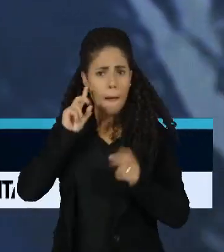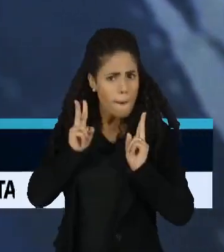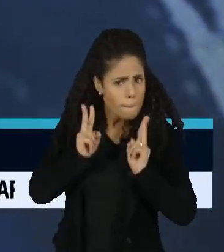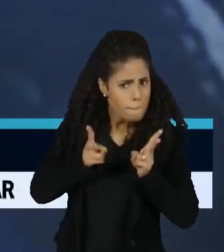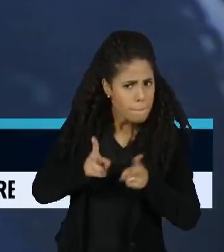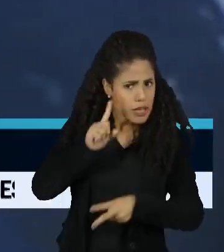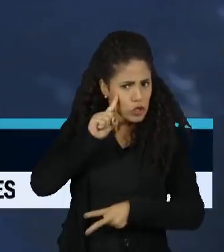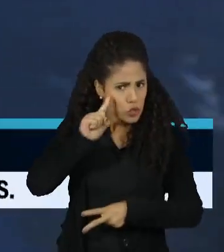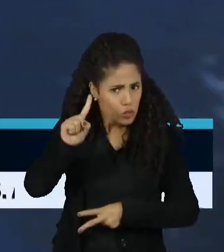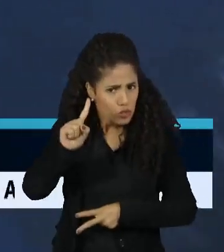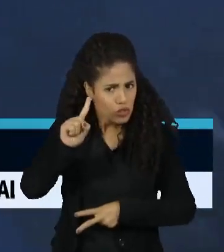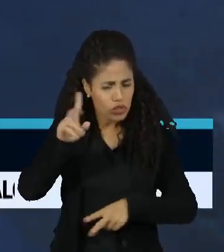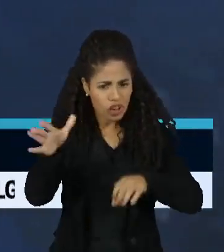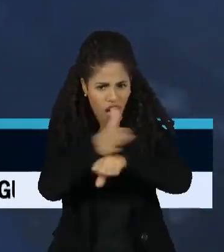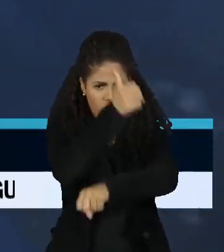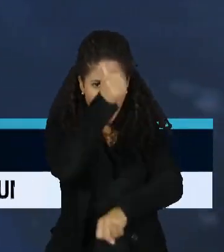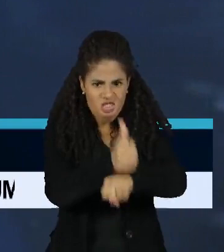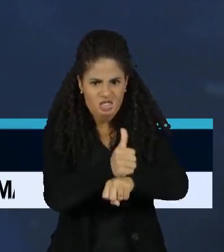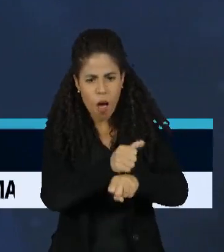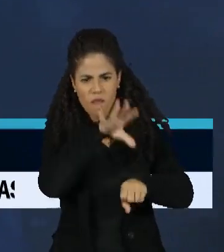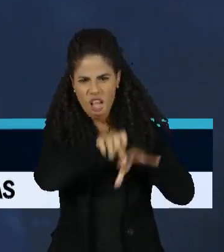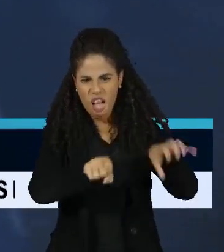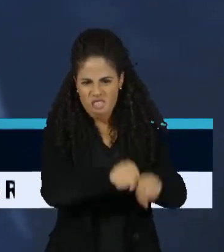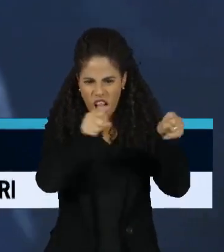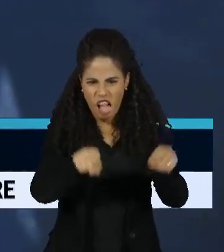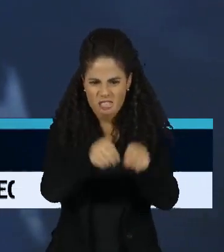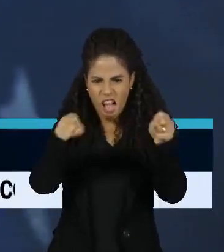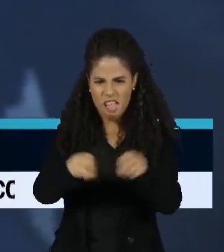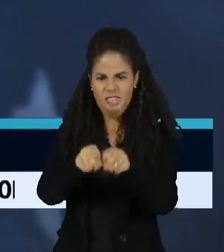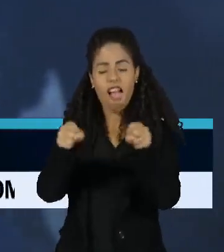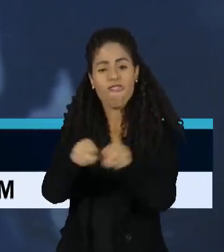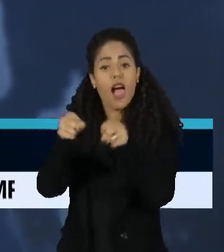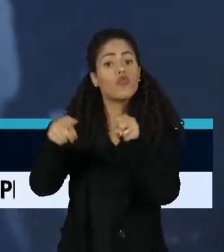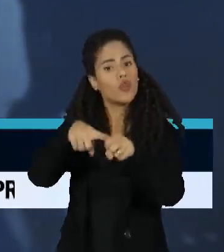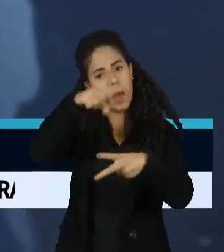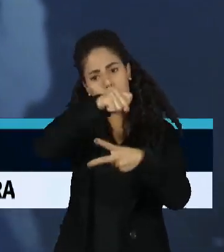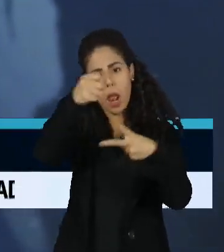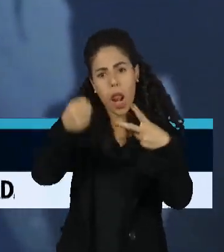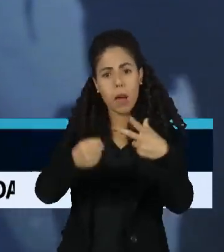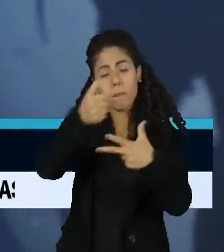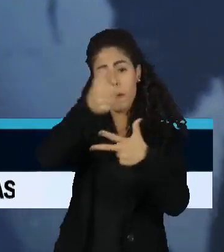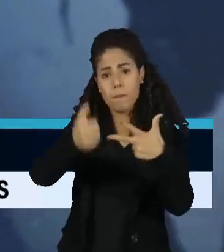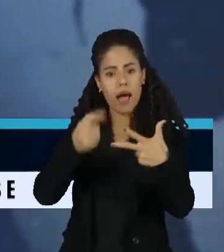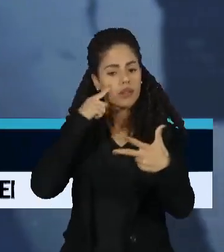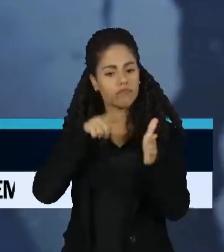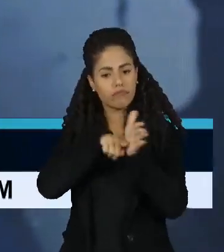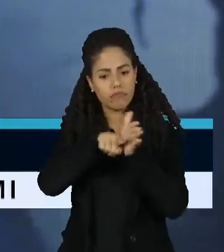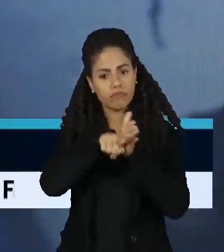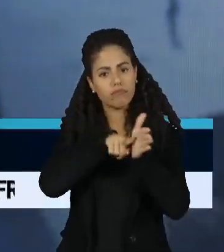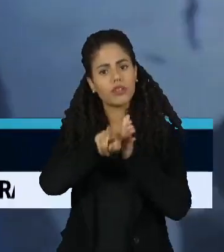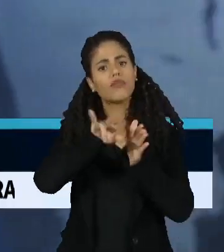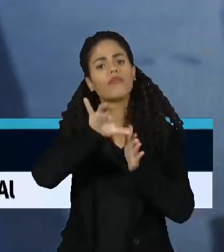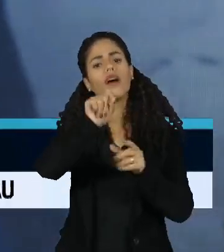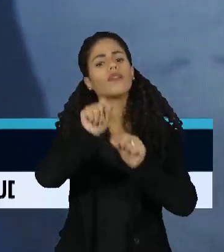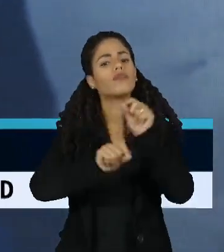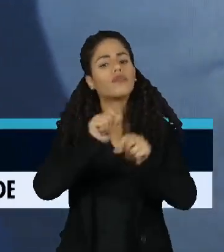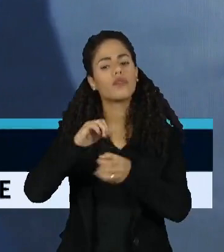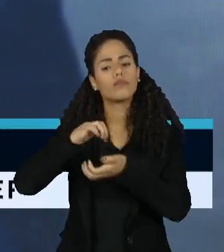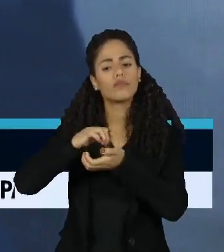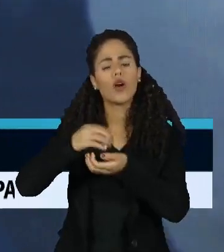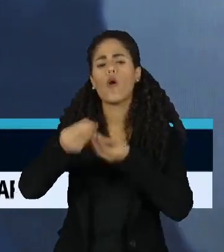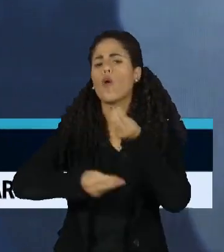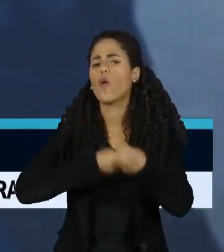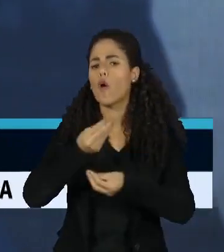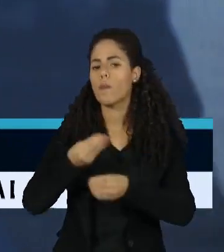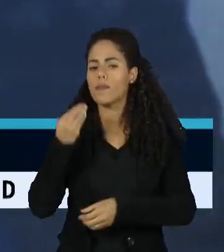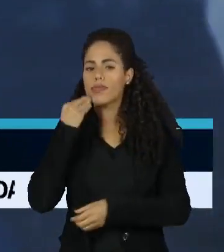extremistas invadiram e depredaram a sede dos poderes da República, ação que está sendo investigada pelo Supremo Tribunal Federal como